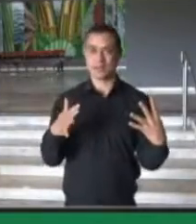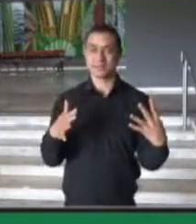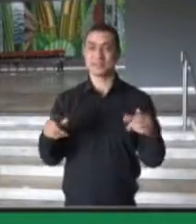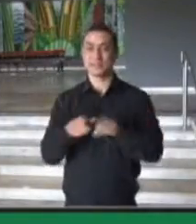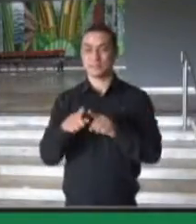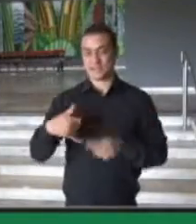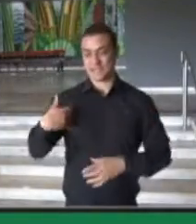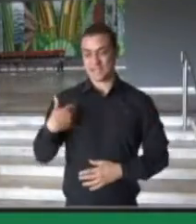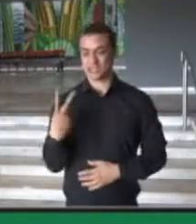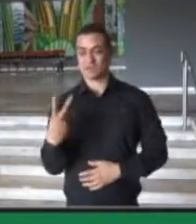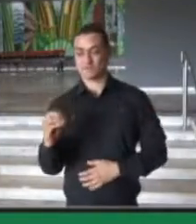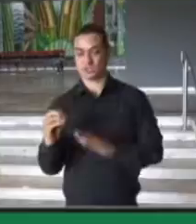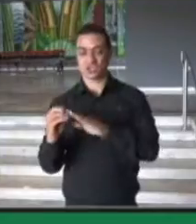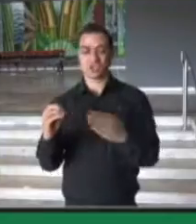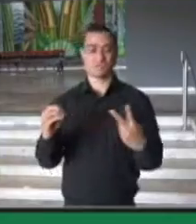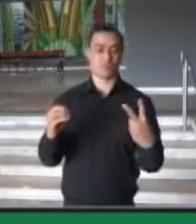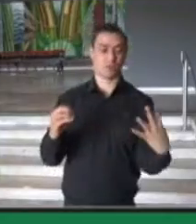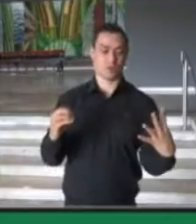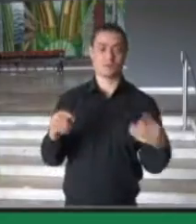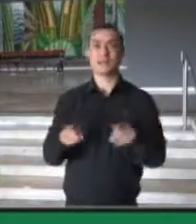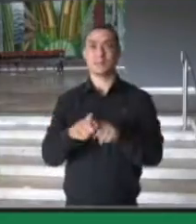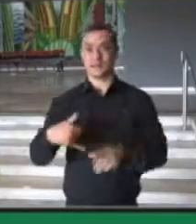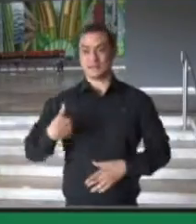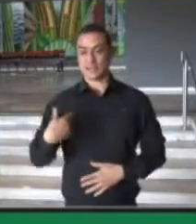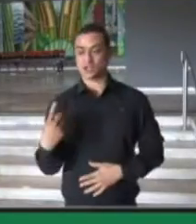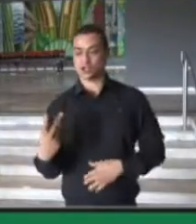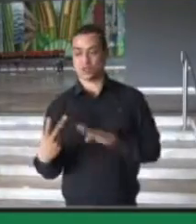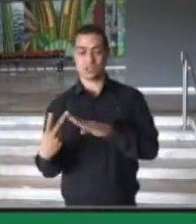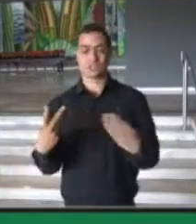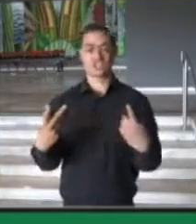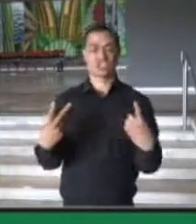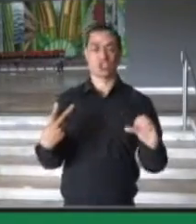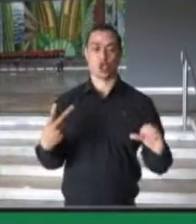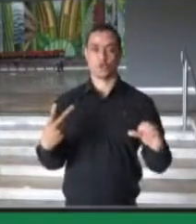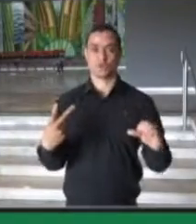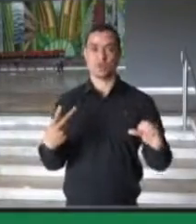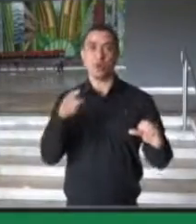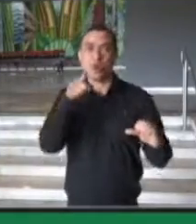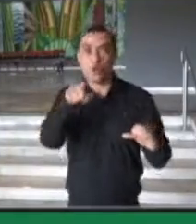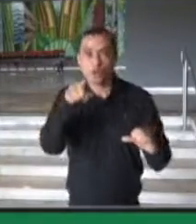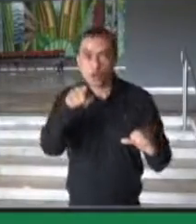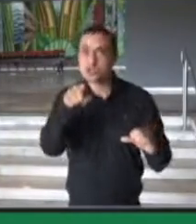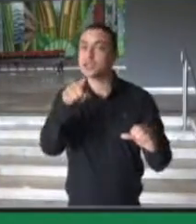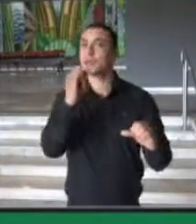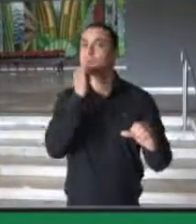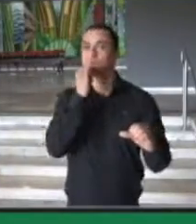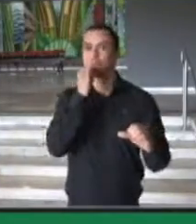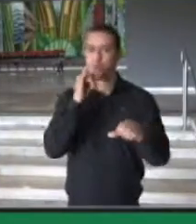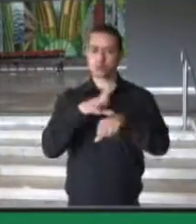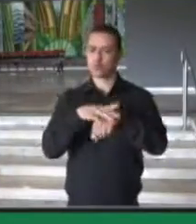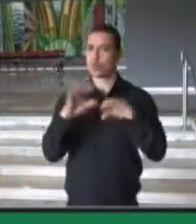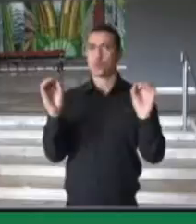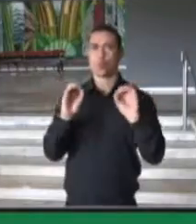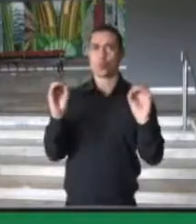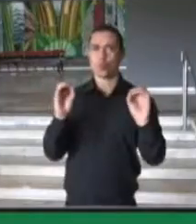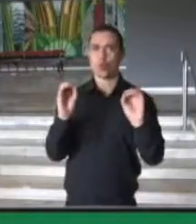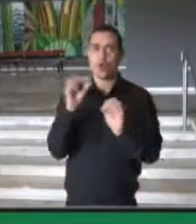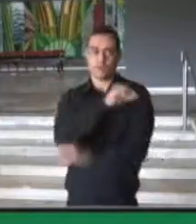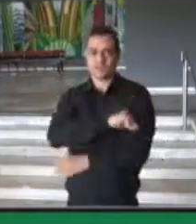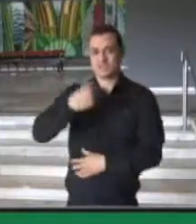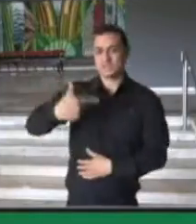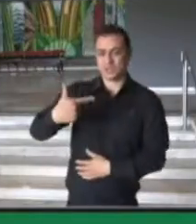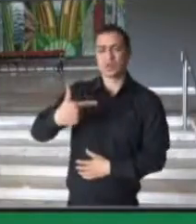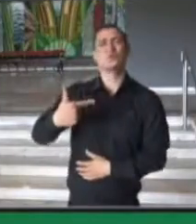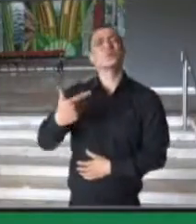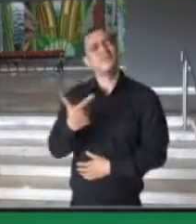faixa de 20 a 24 e de 12 a 19 anos. Então, se você não retornou a unidade para tomar a sua segunda dose,